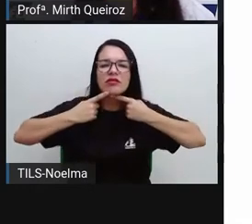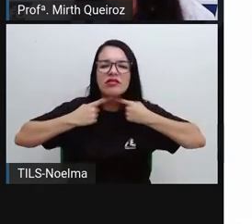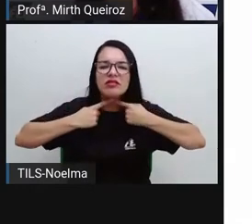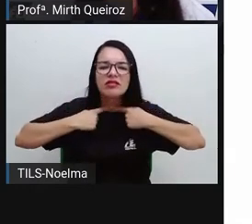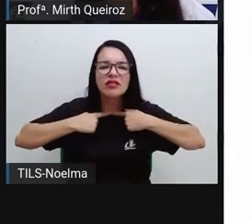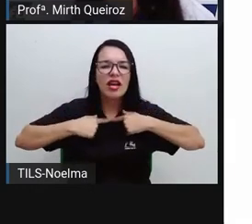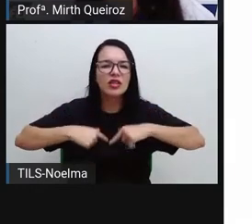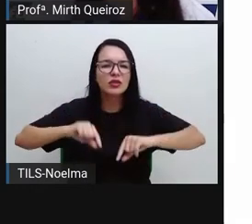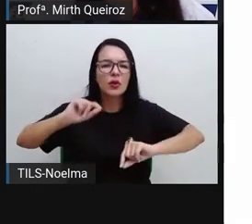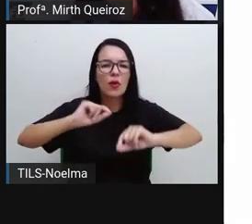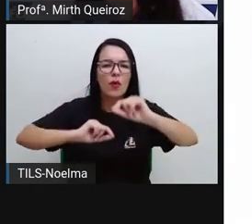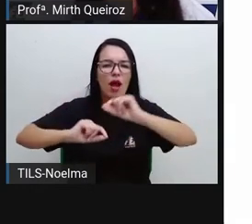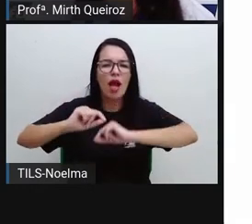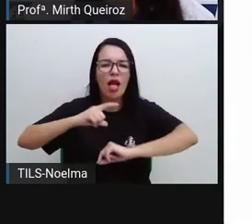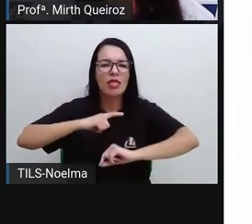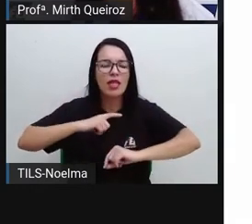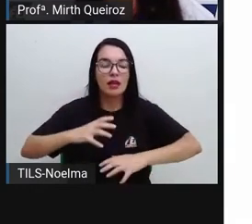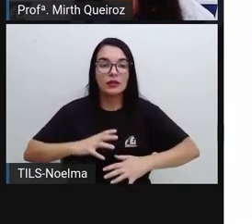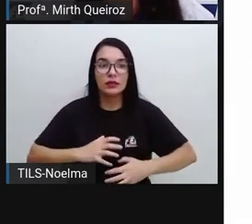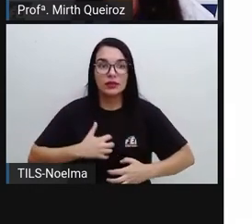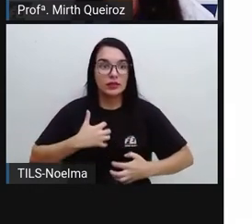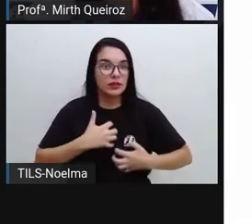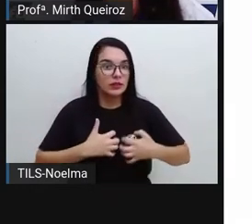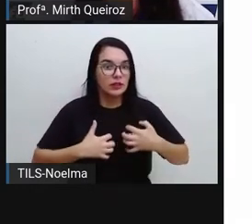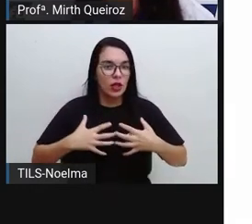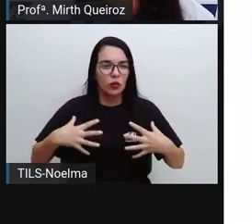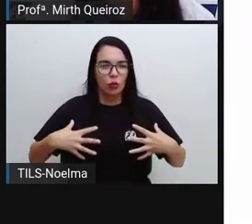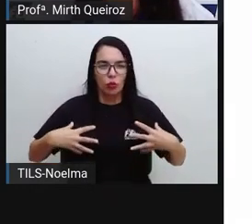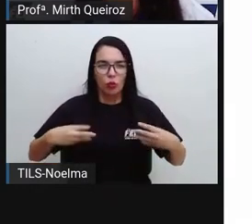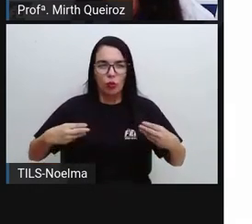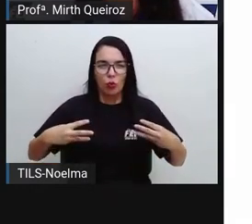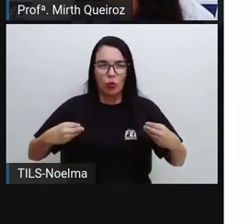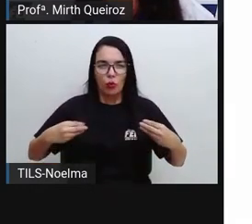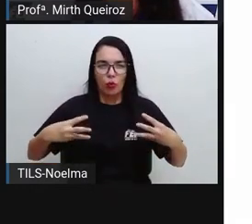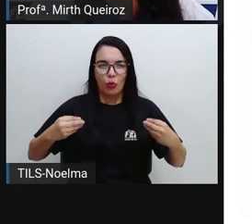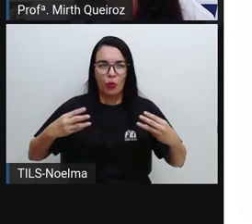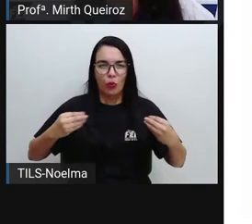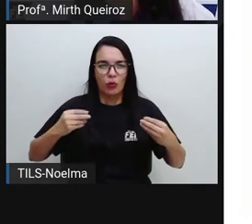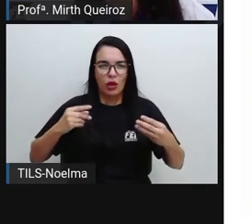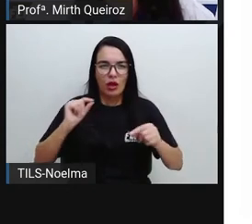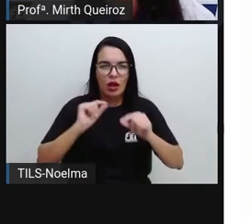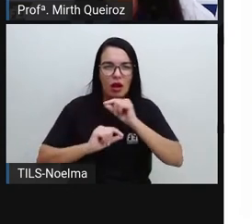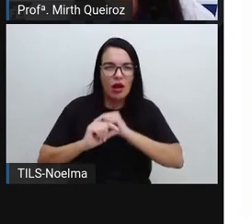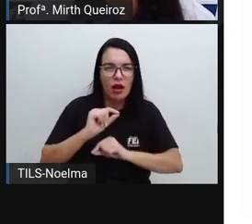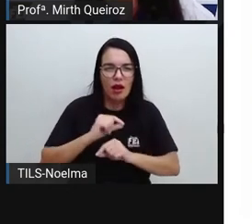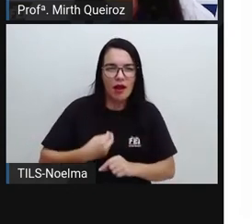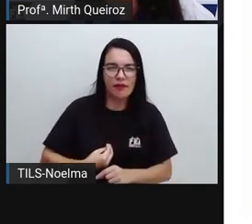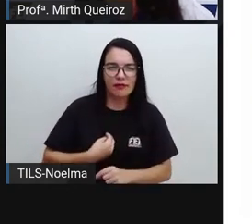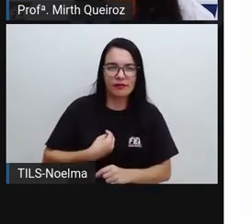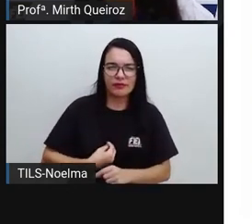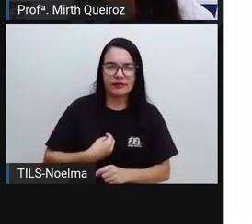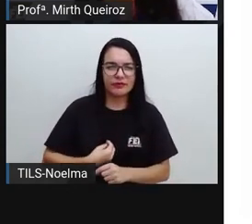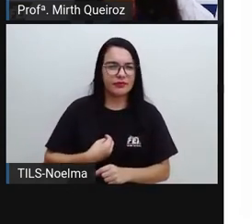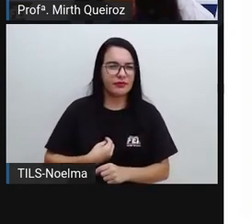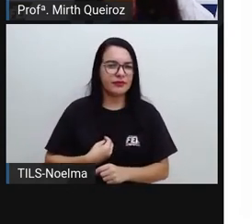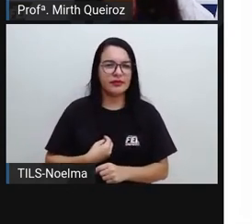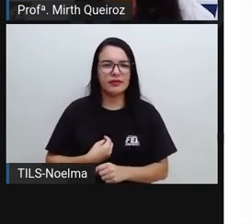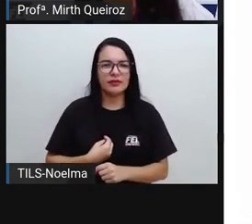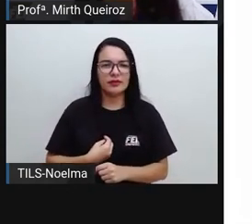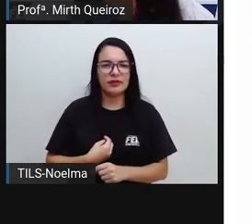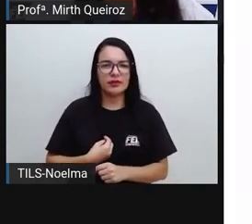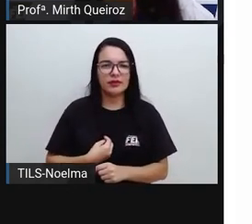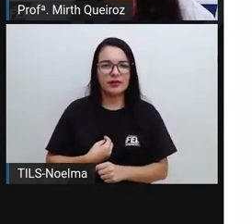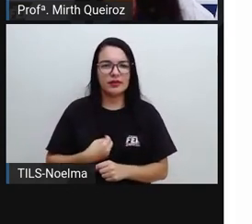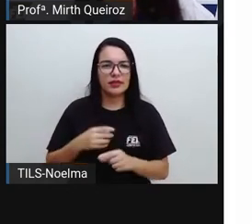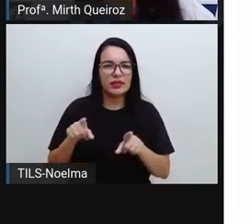para a ansiada teta da mãe. Para bater atrás deles, avaria e